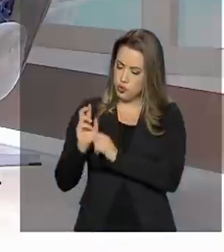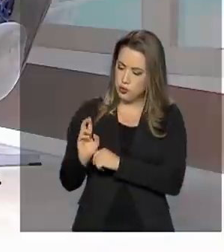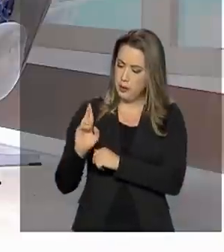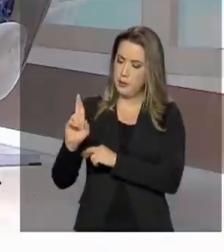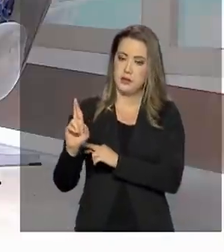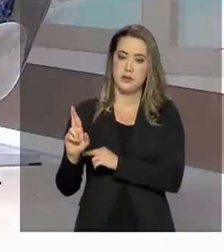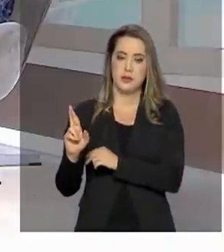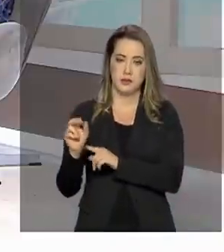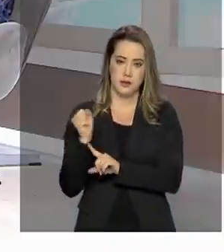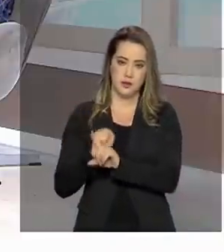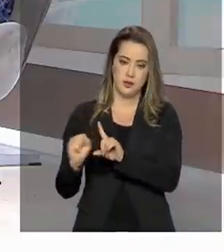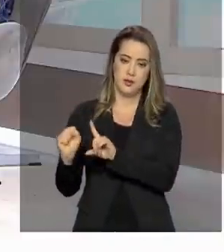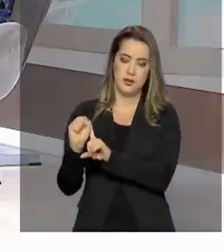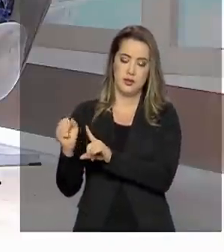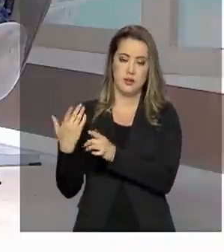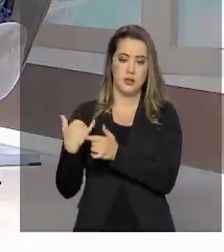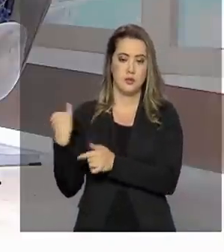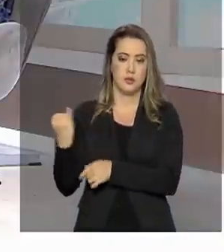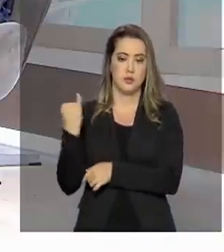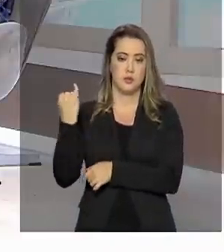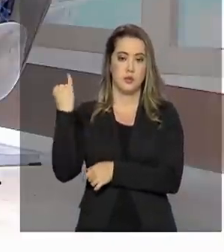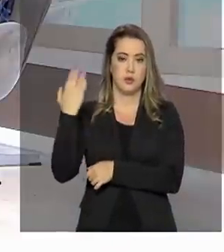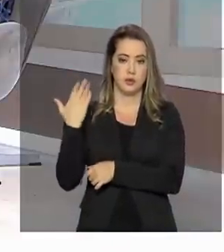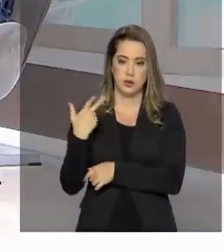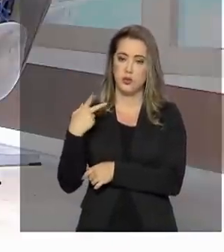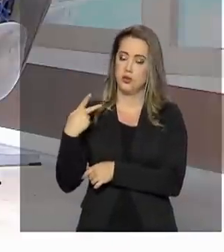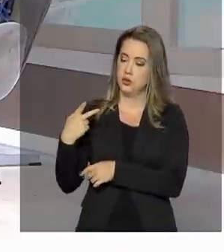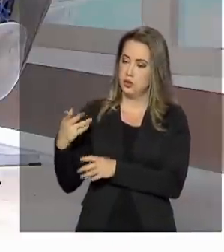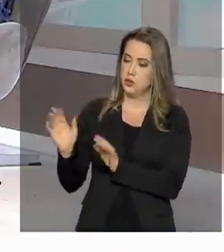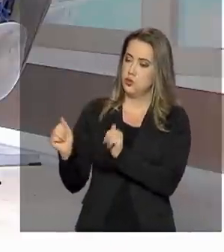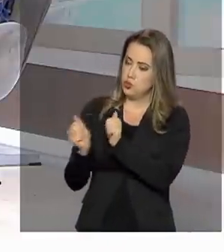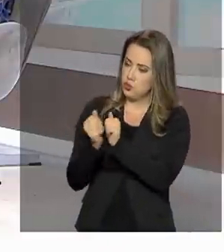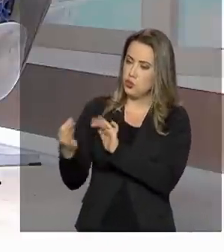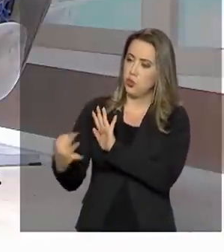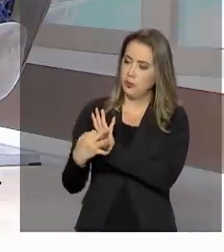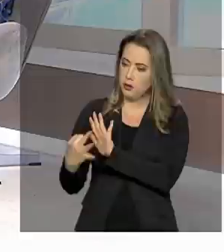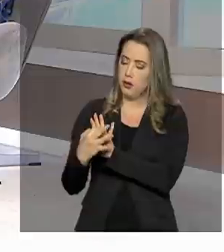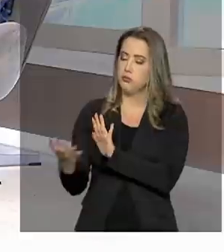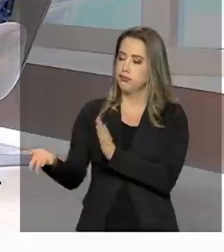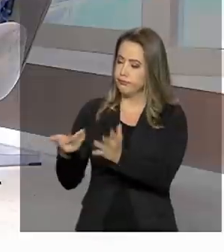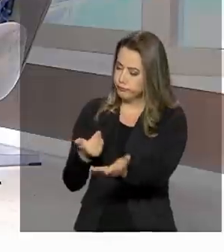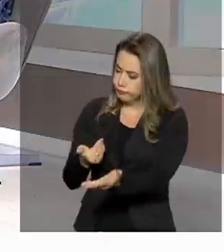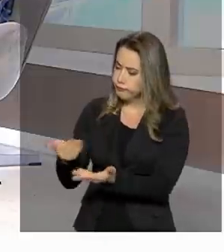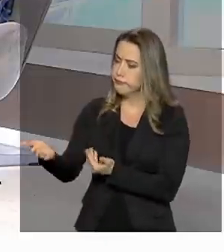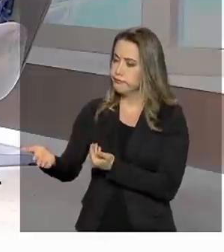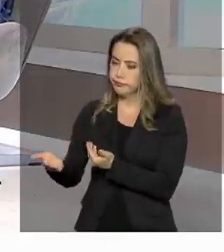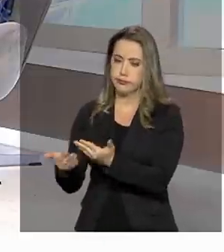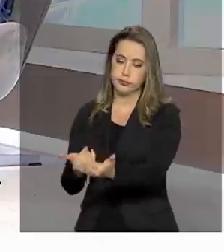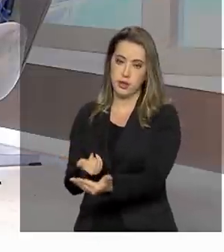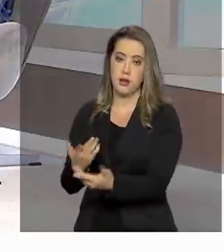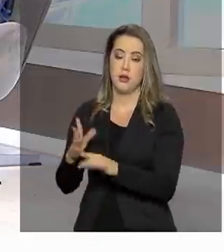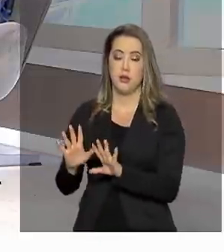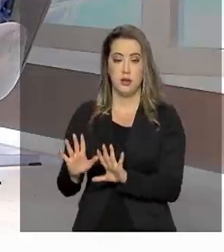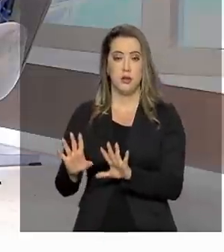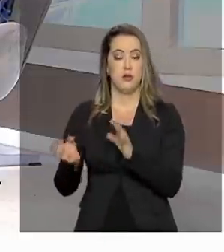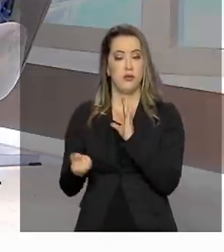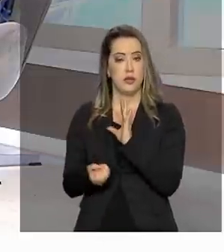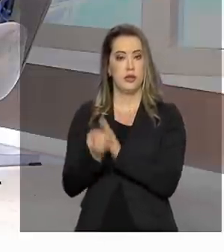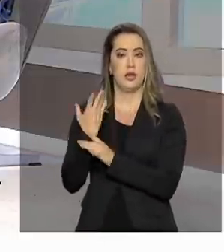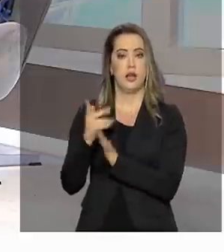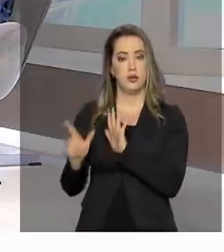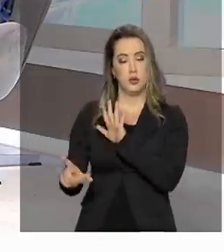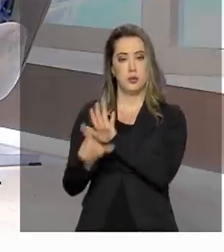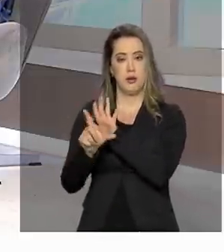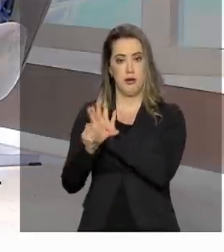participação de todos nesse processo. E foi criada, foi estabelecida na lei de